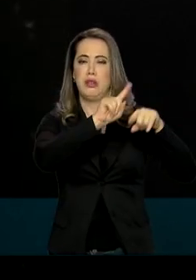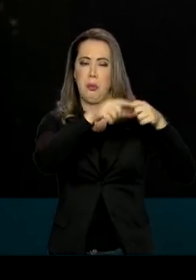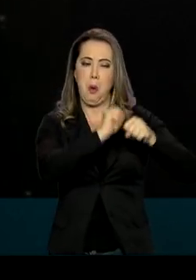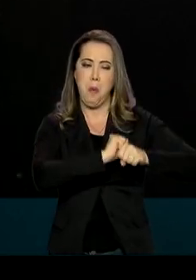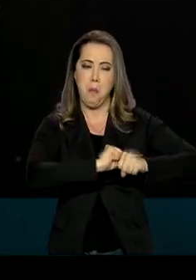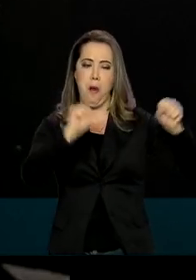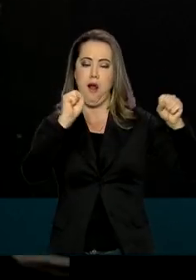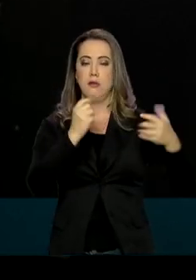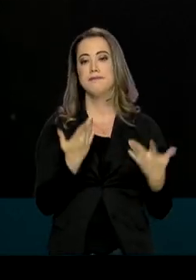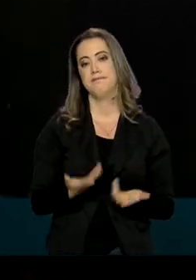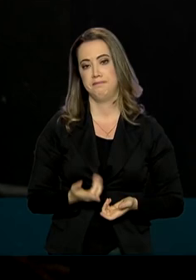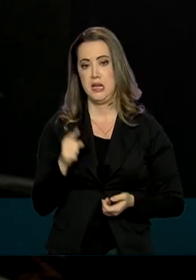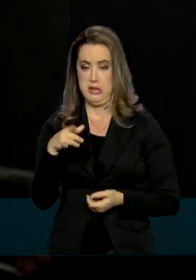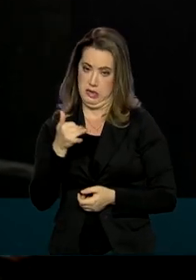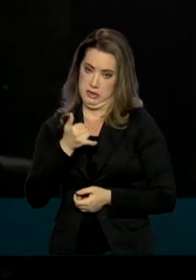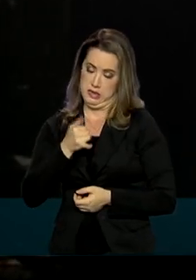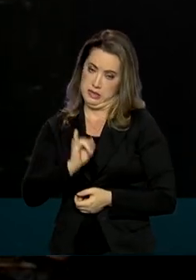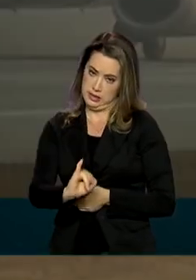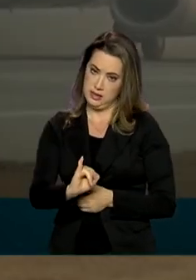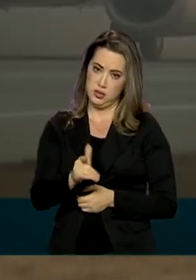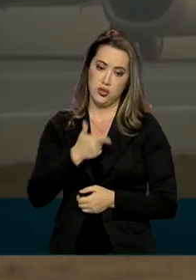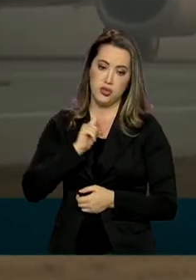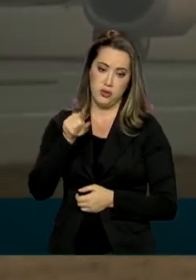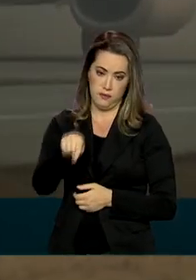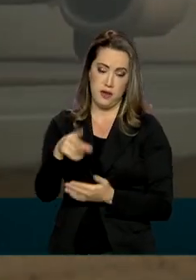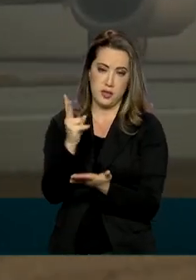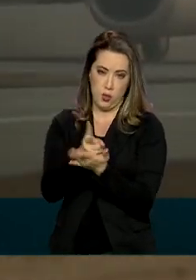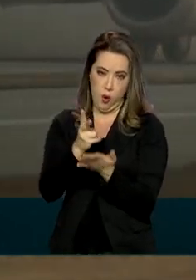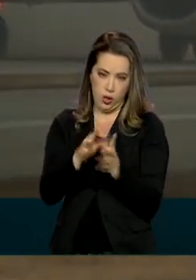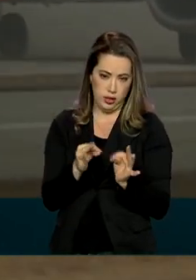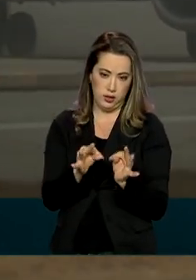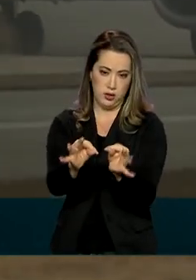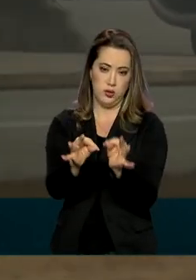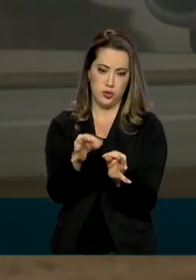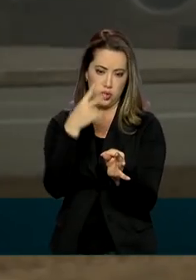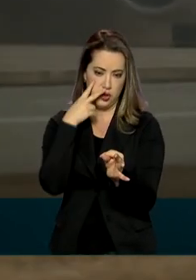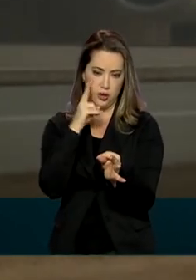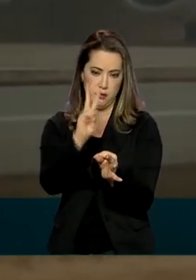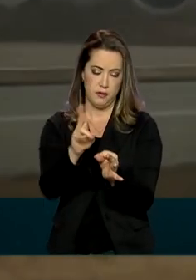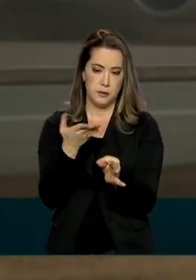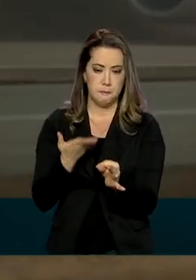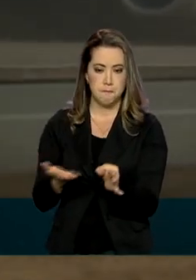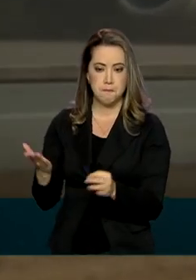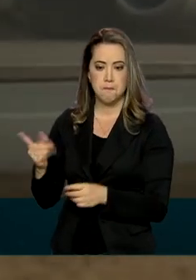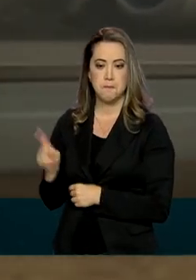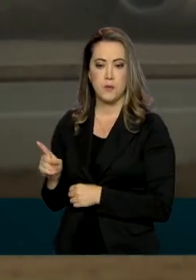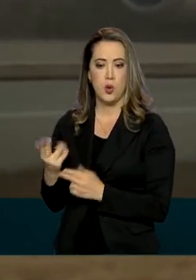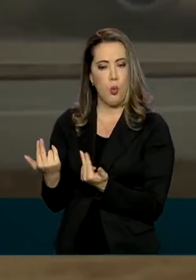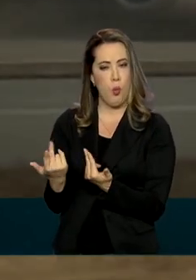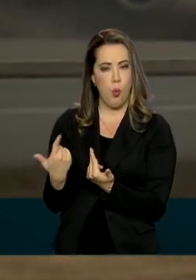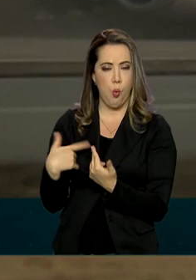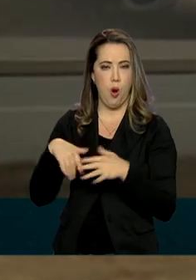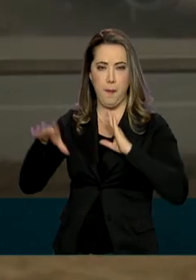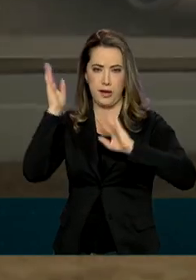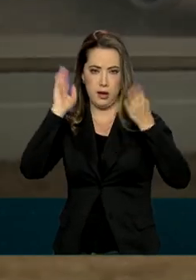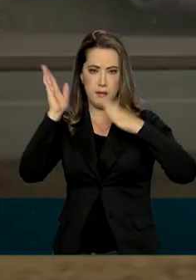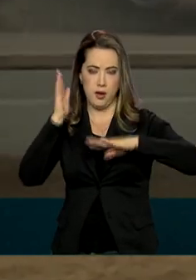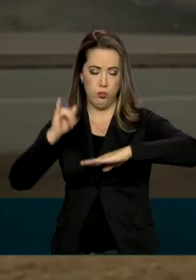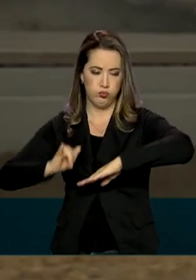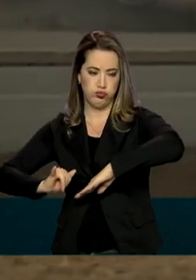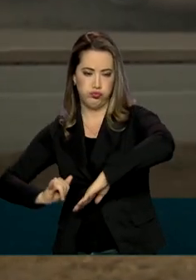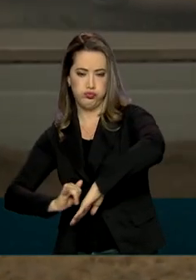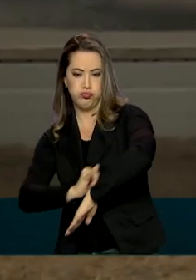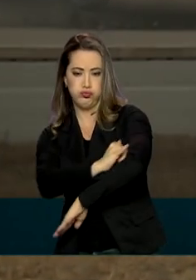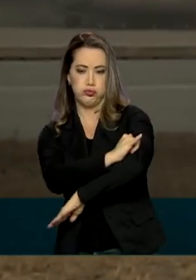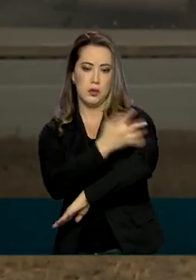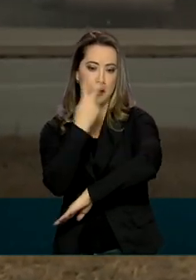O EMAS poderia ter ajudado a brecar o avião. O EMAS é parecido com uma rampa de escape para caminhões, feita de cascalho ou